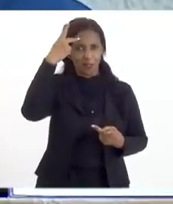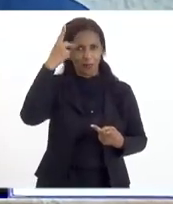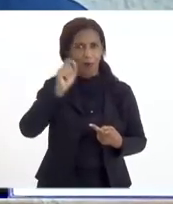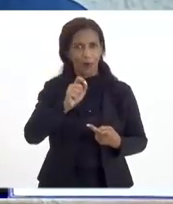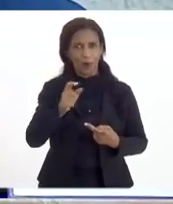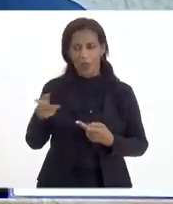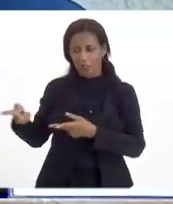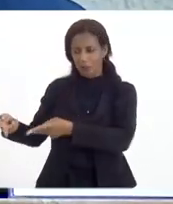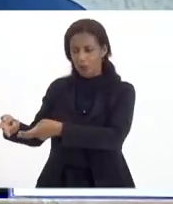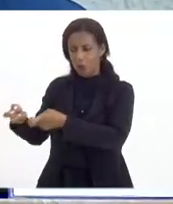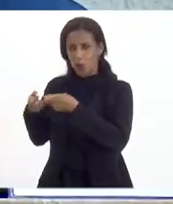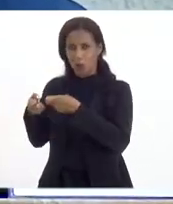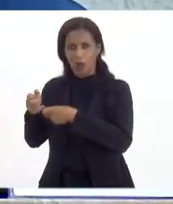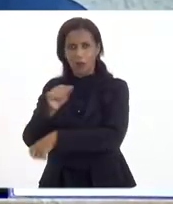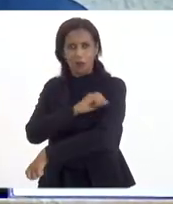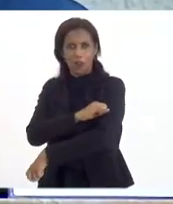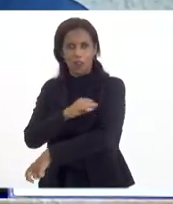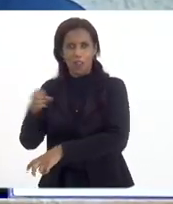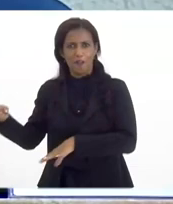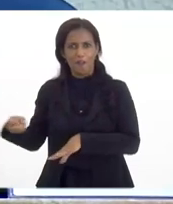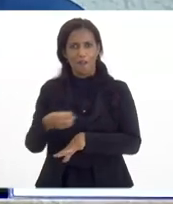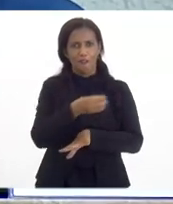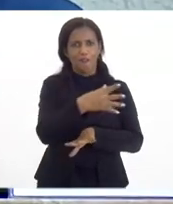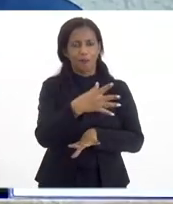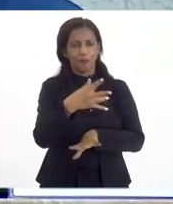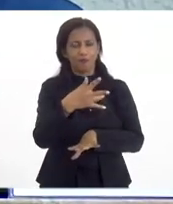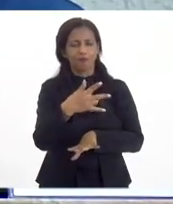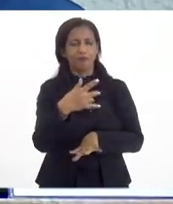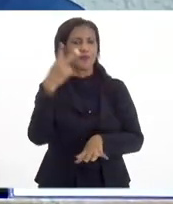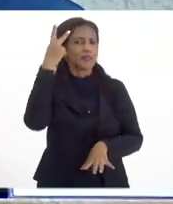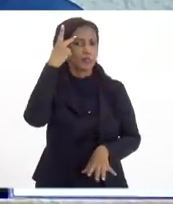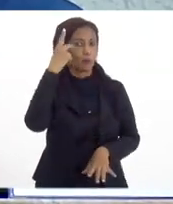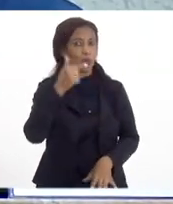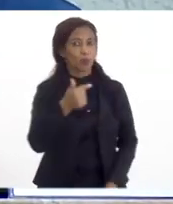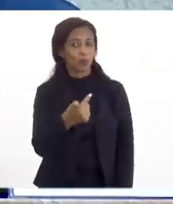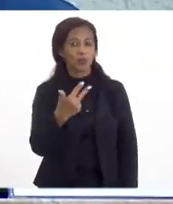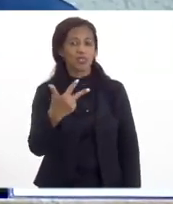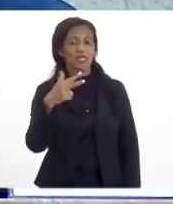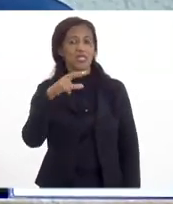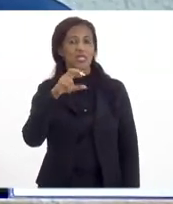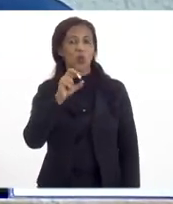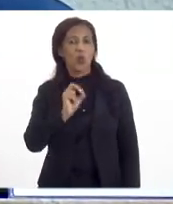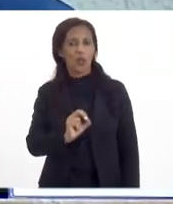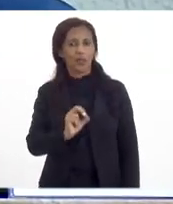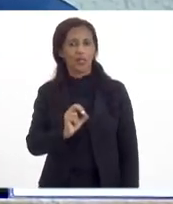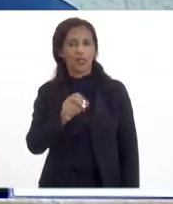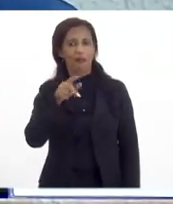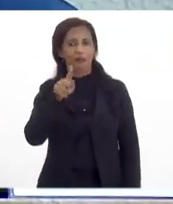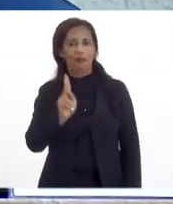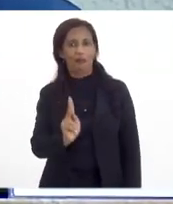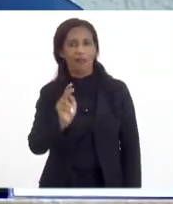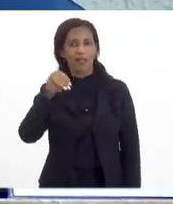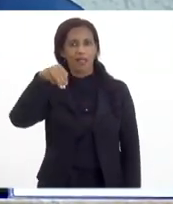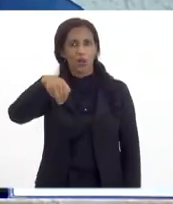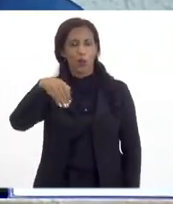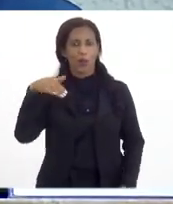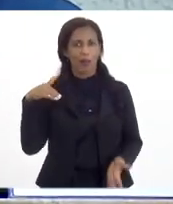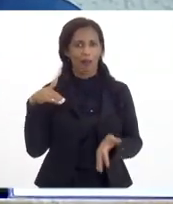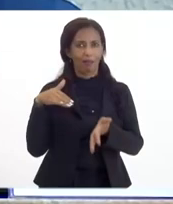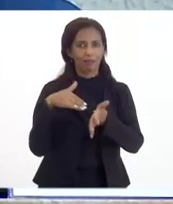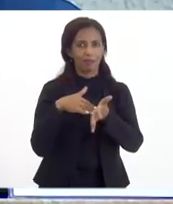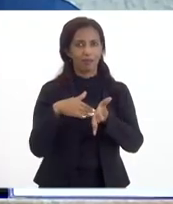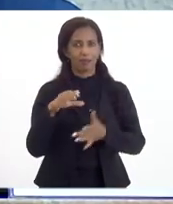no Estado do Rio de Janeiro. São 250 quilômetros de gasoduto até a costa